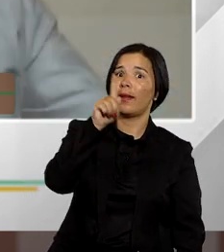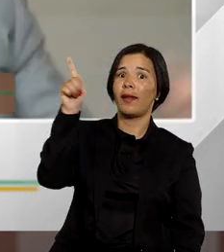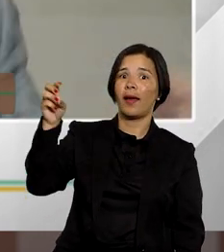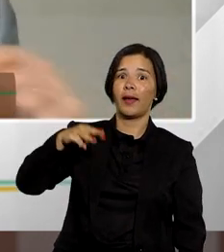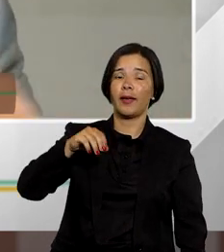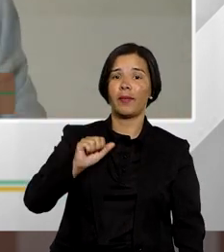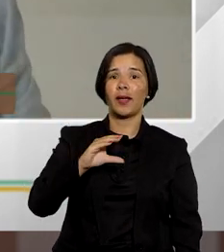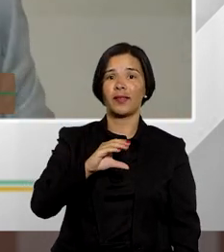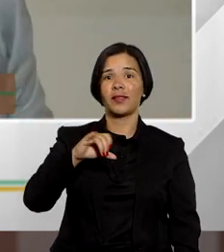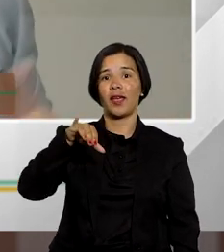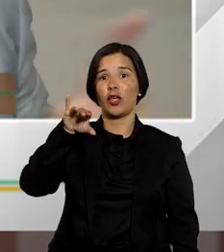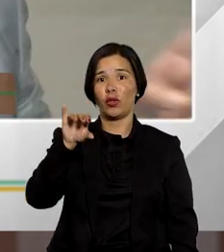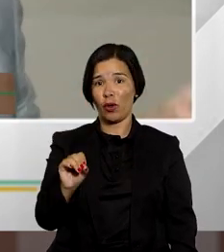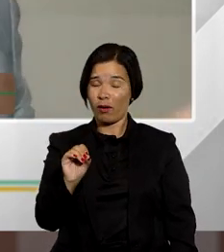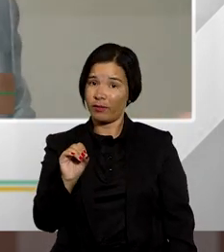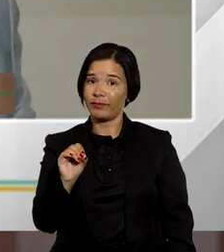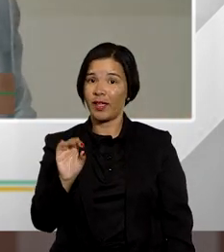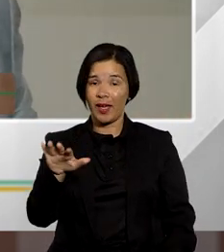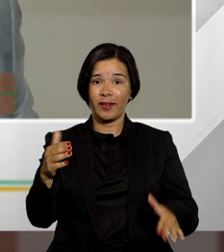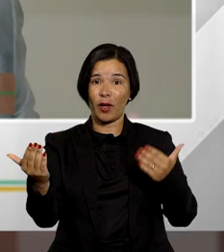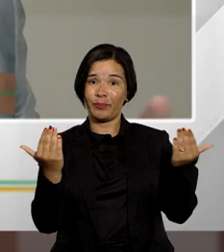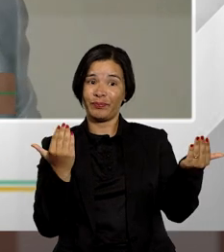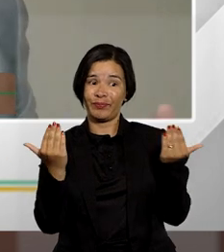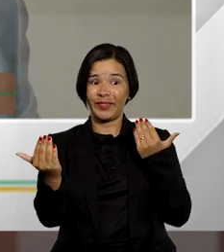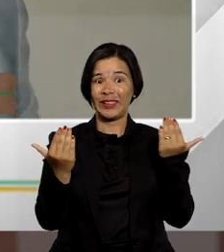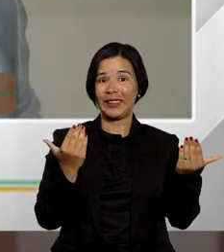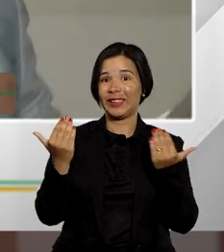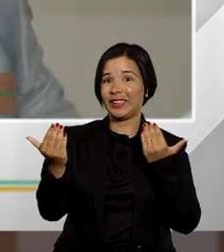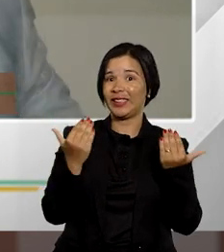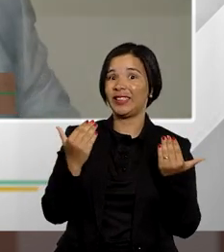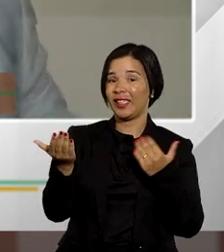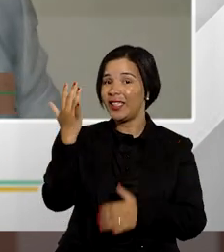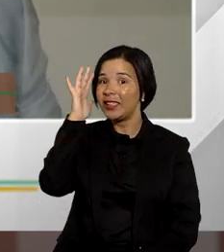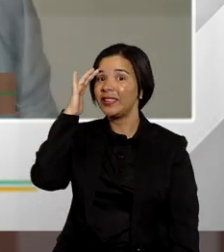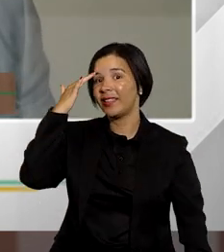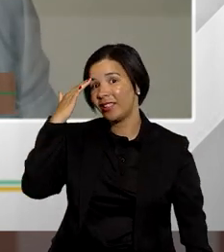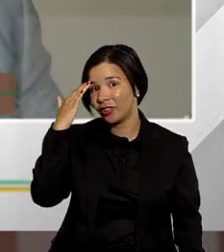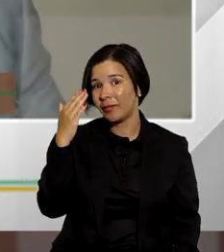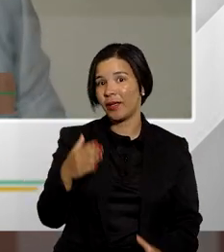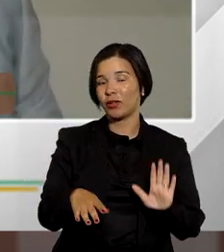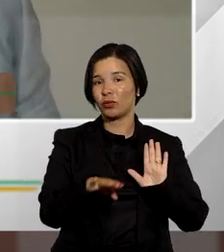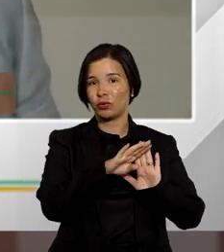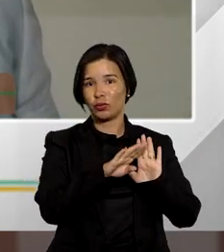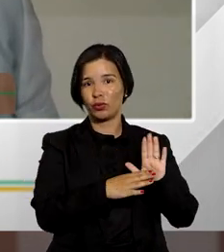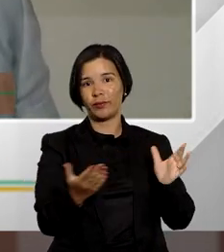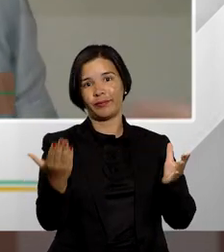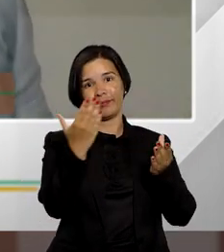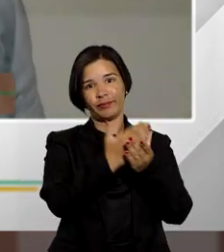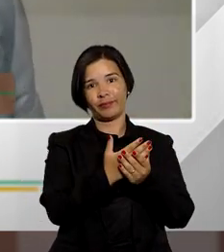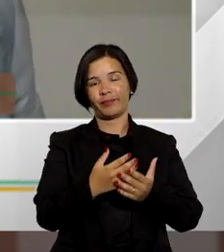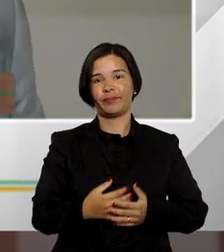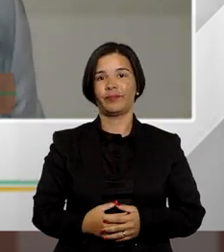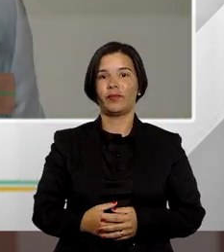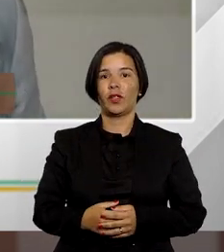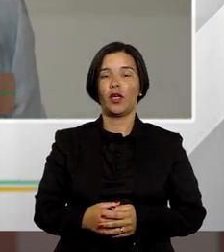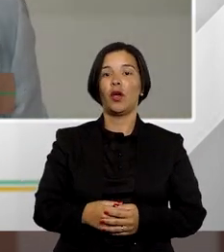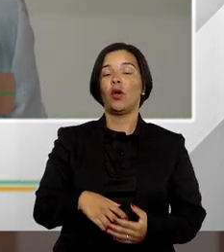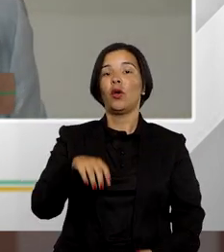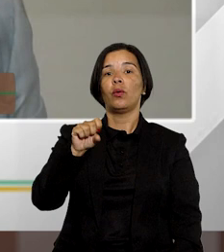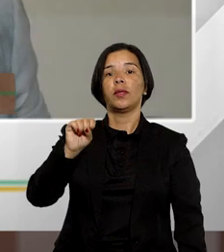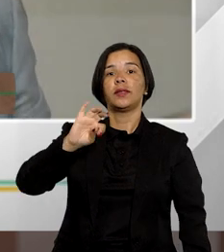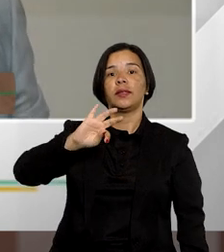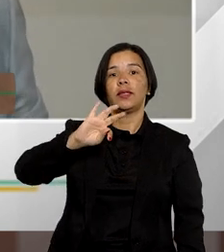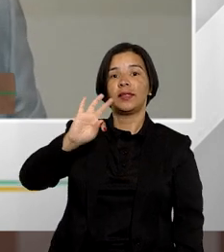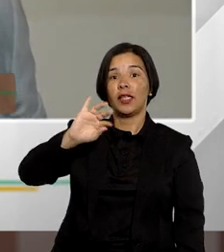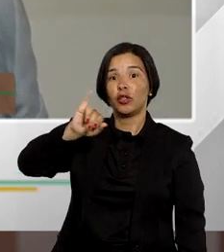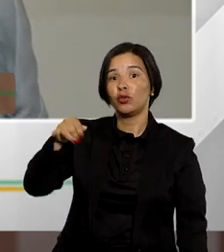Maceió criando isso disparidade de compreensão sobre essa matéria jurídica o que disse o STJ?